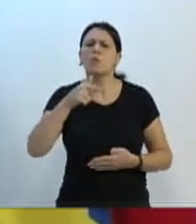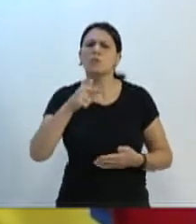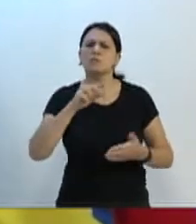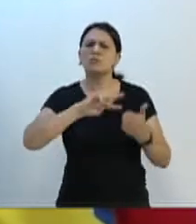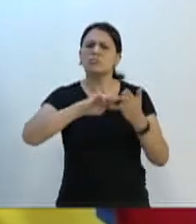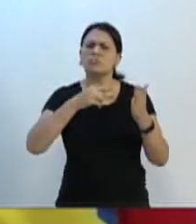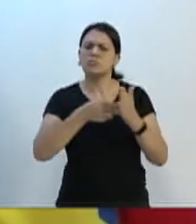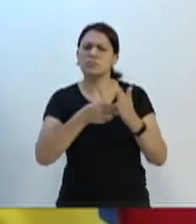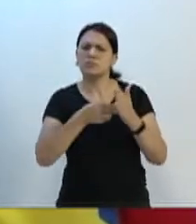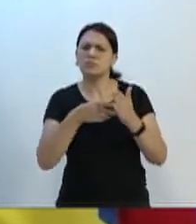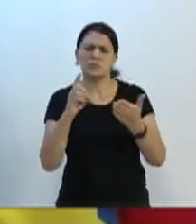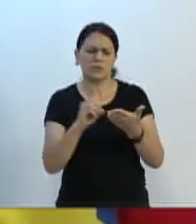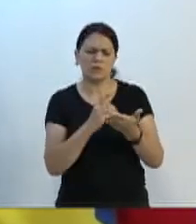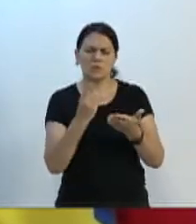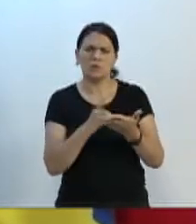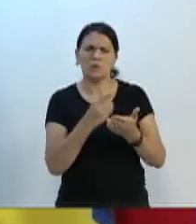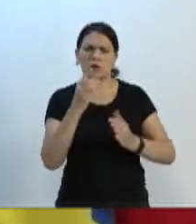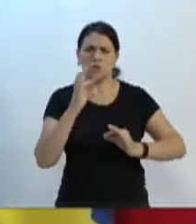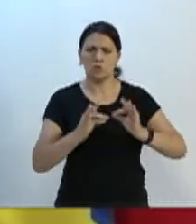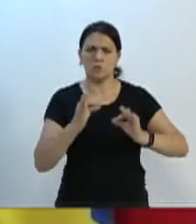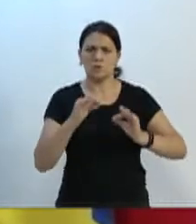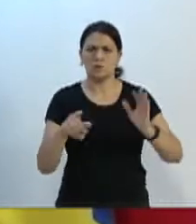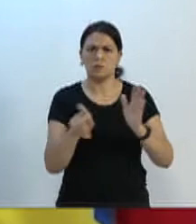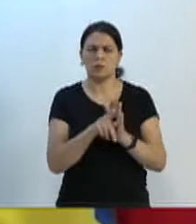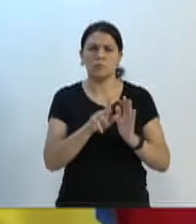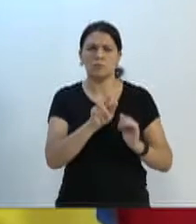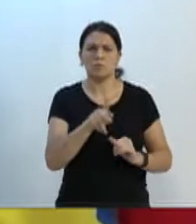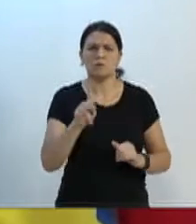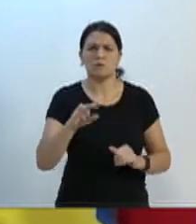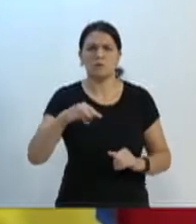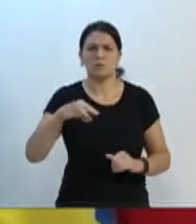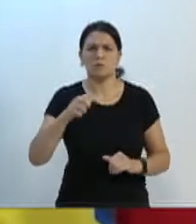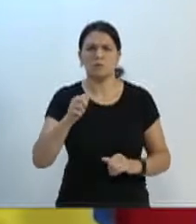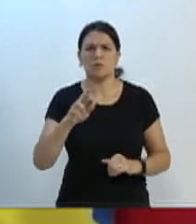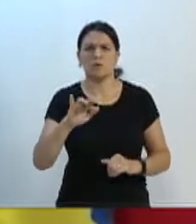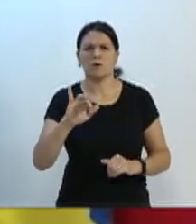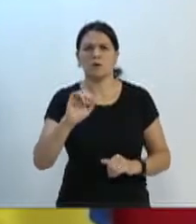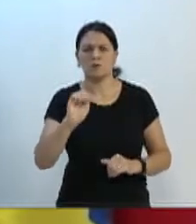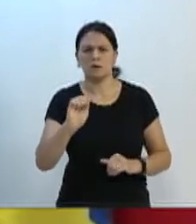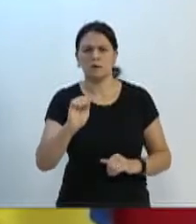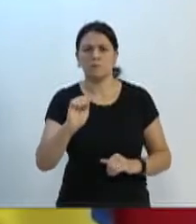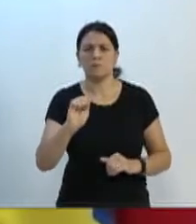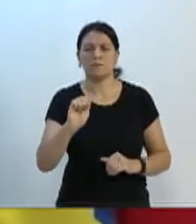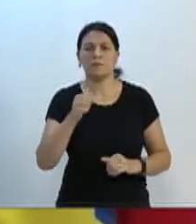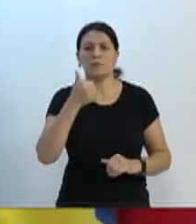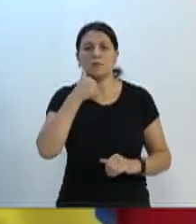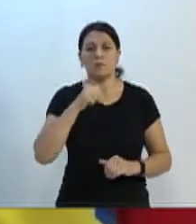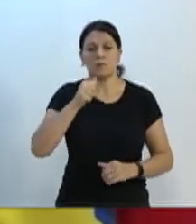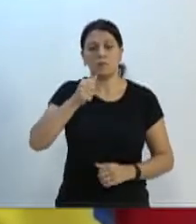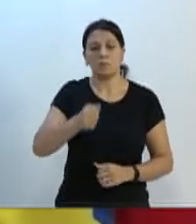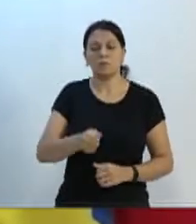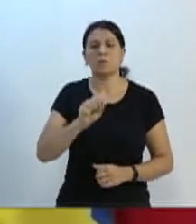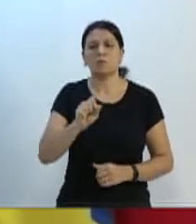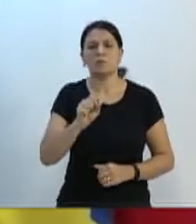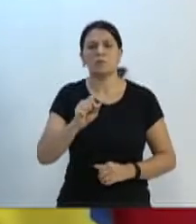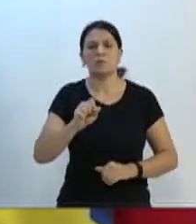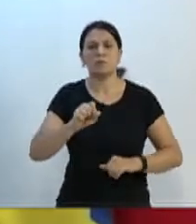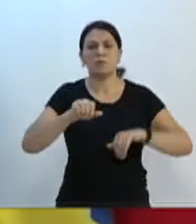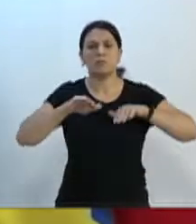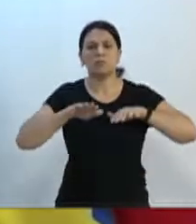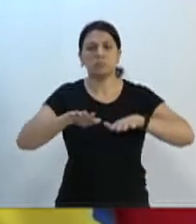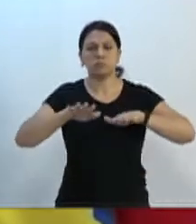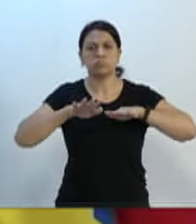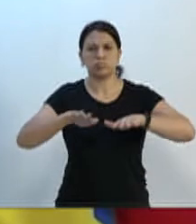segundo o dicionário jurídico da professora Maria Helena Diniz, feminismo é um movimento que busca